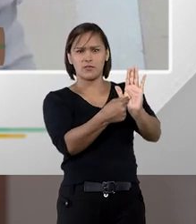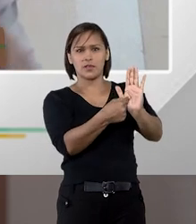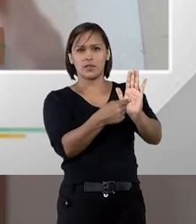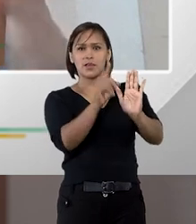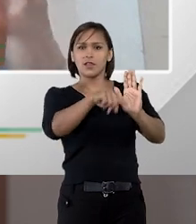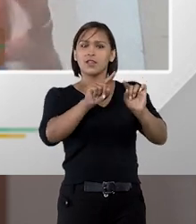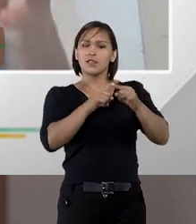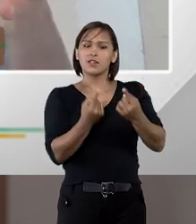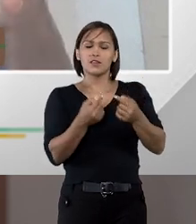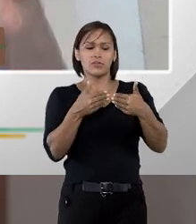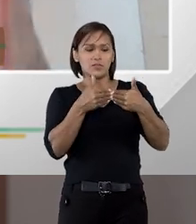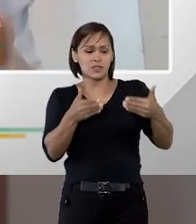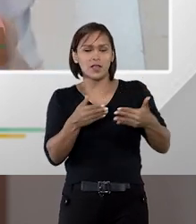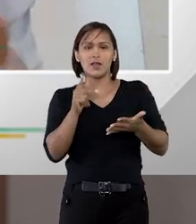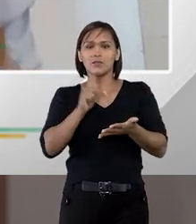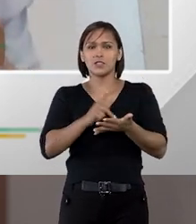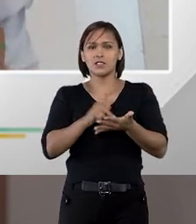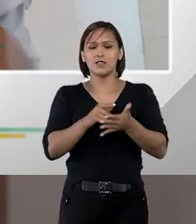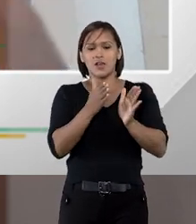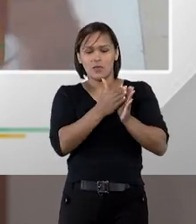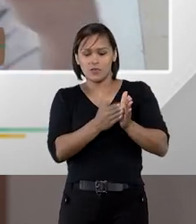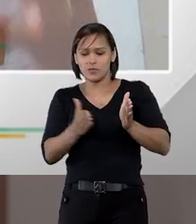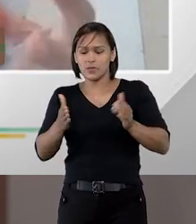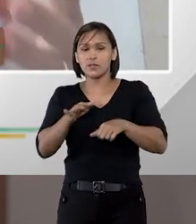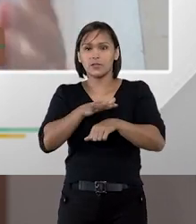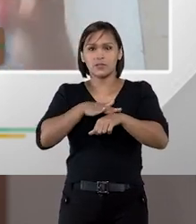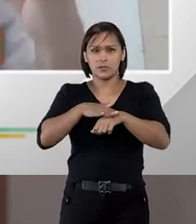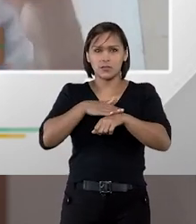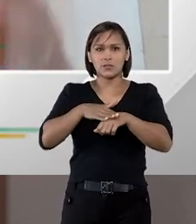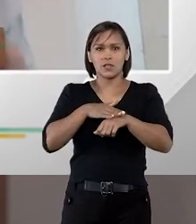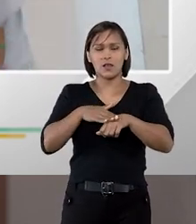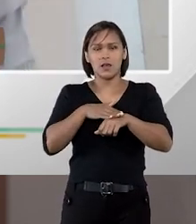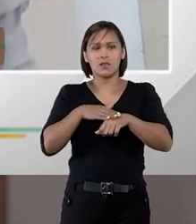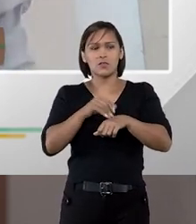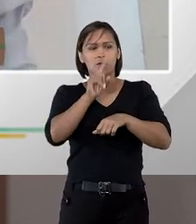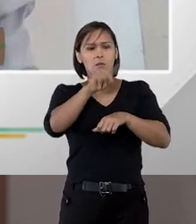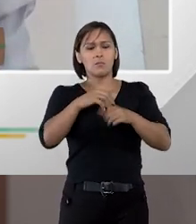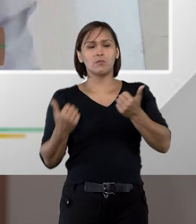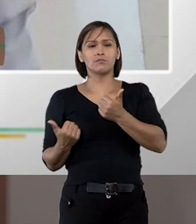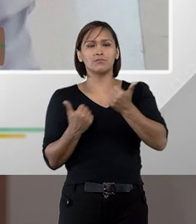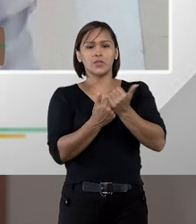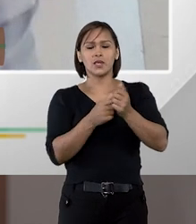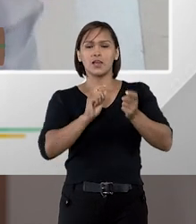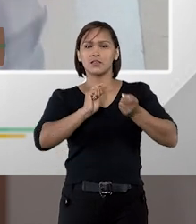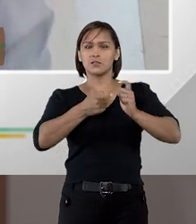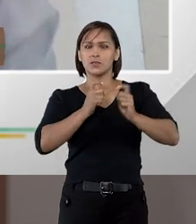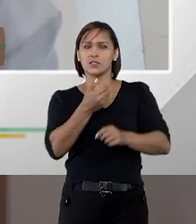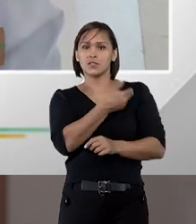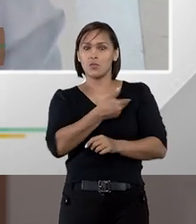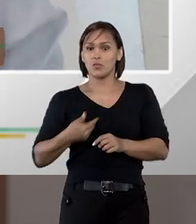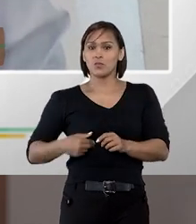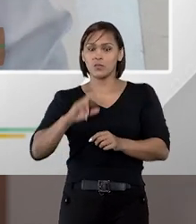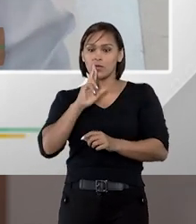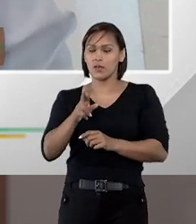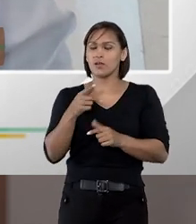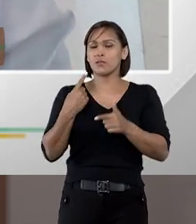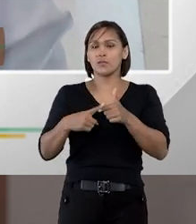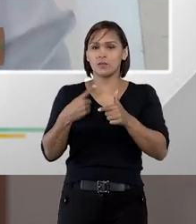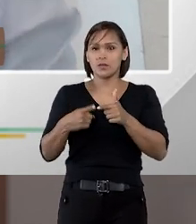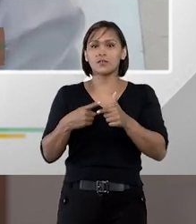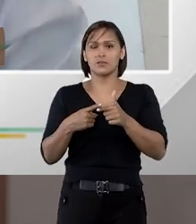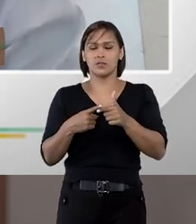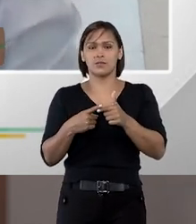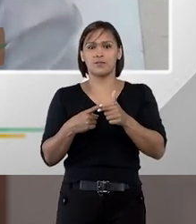entregar. Então, você abre realmente um momento de diálogo para auxiliar a administração pública na solução de